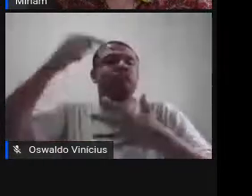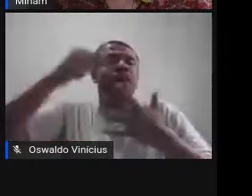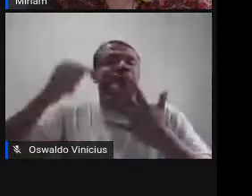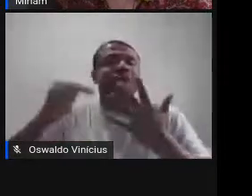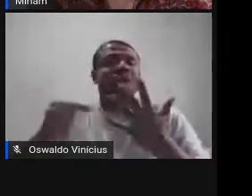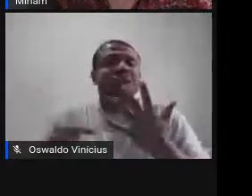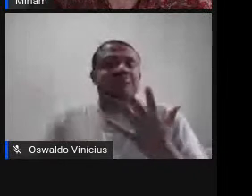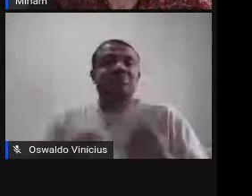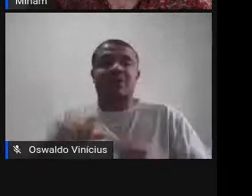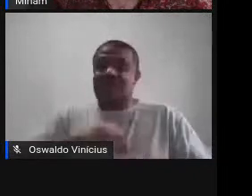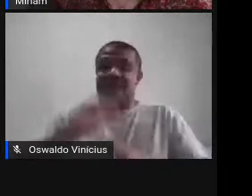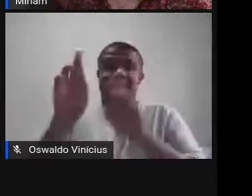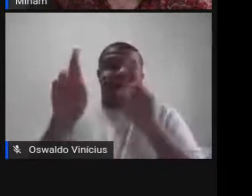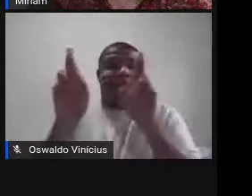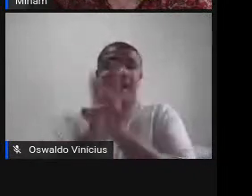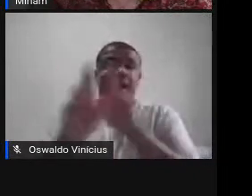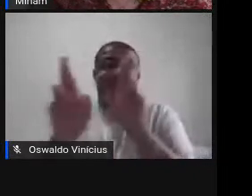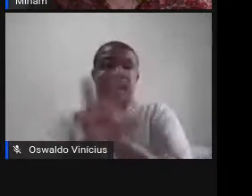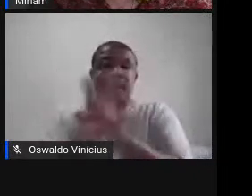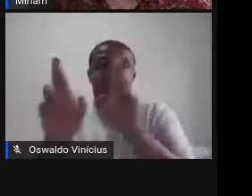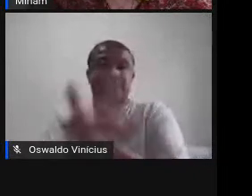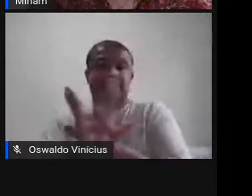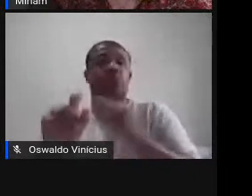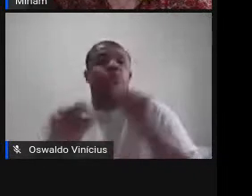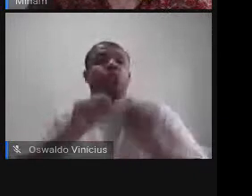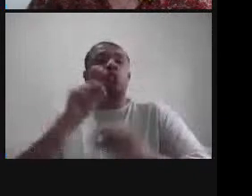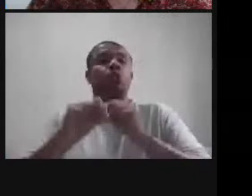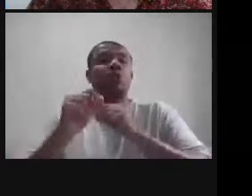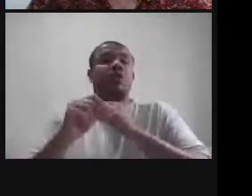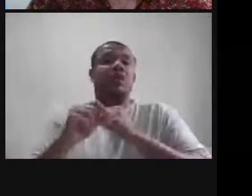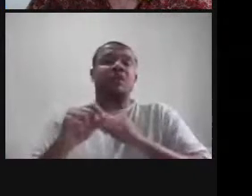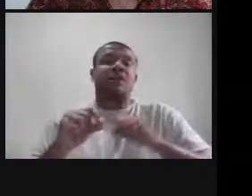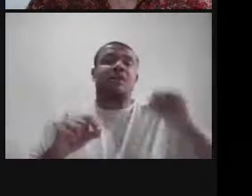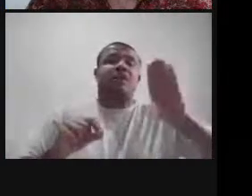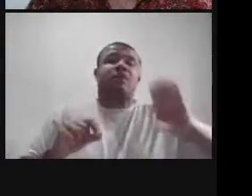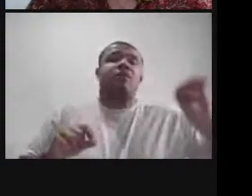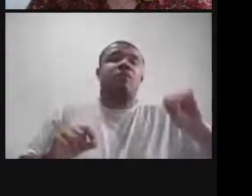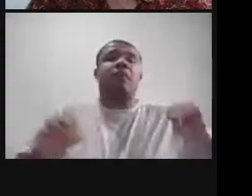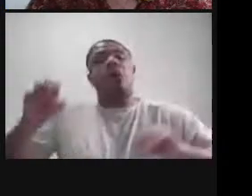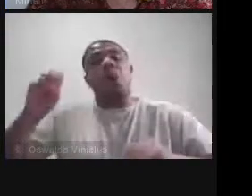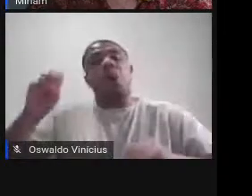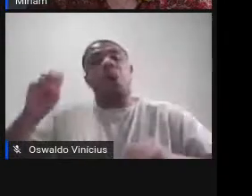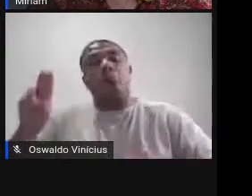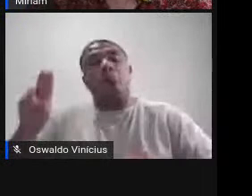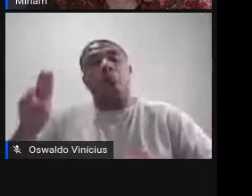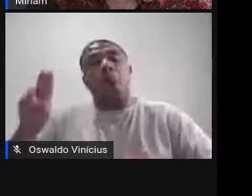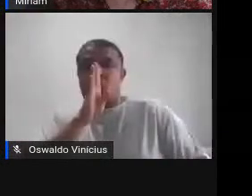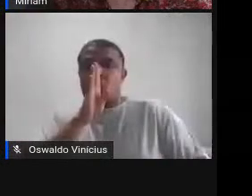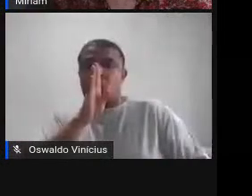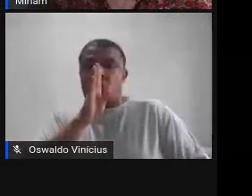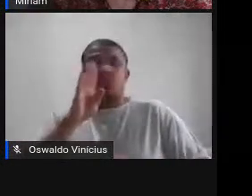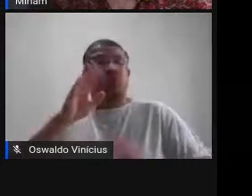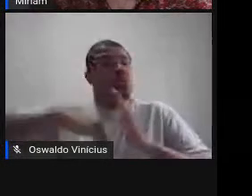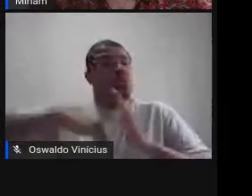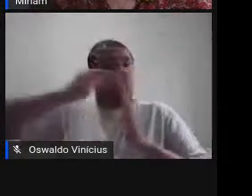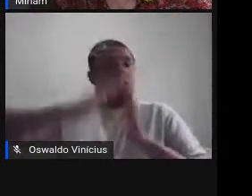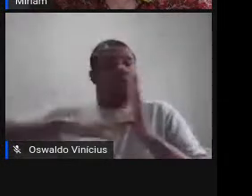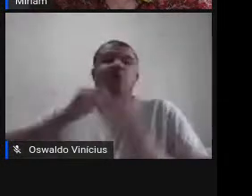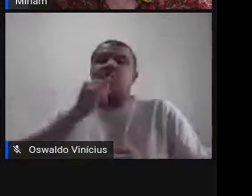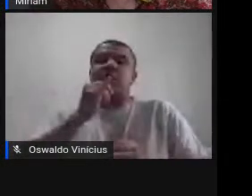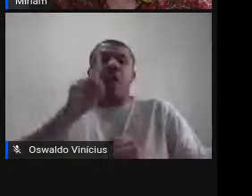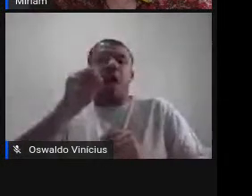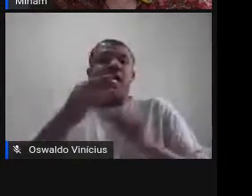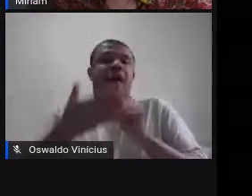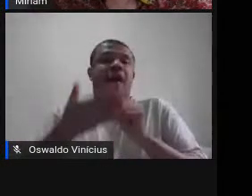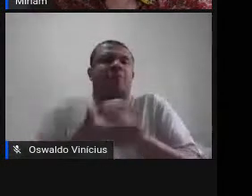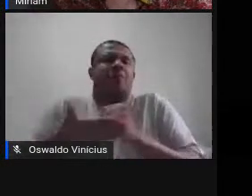relações entre os aspectos verbais e não verbais são capazes de desencadear uma base mais